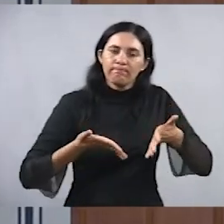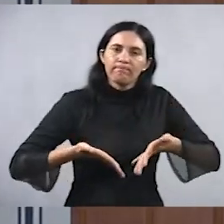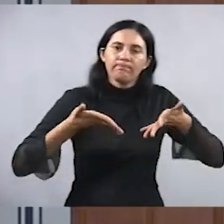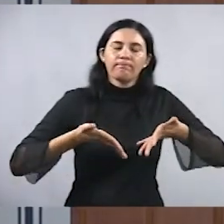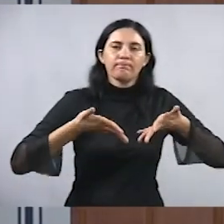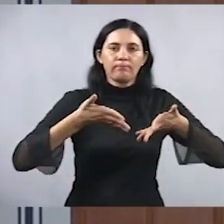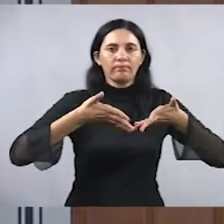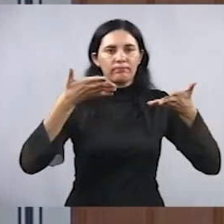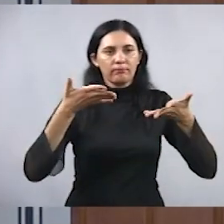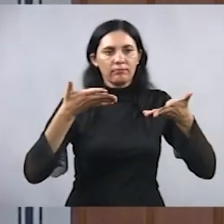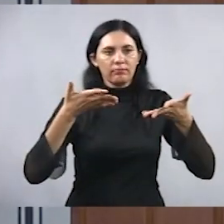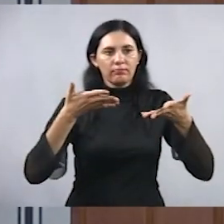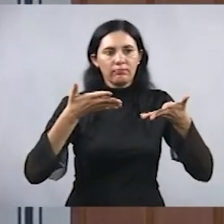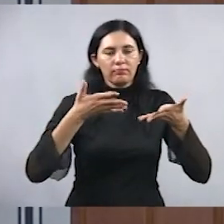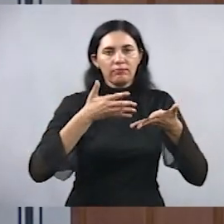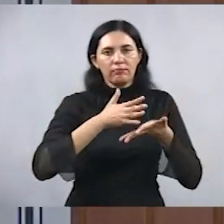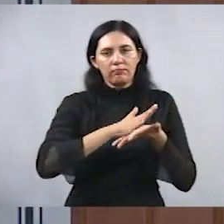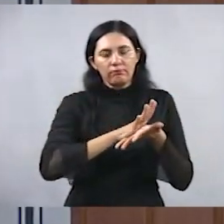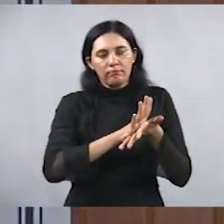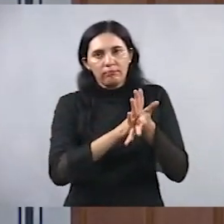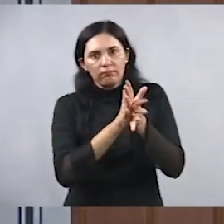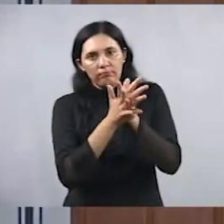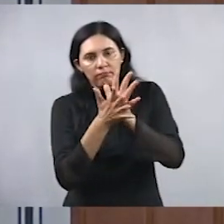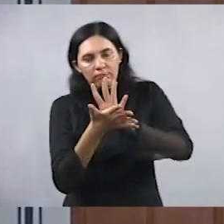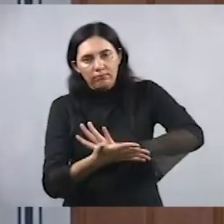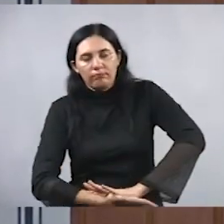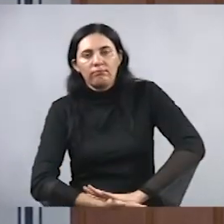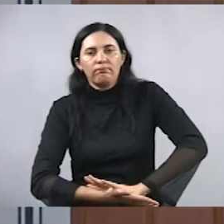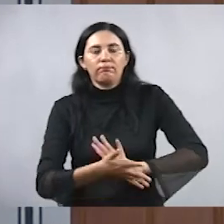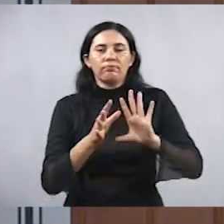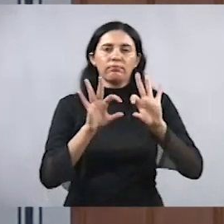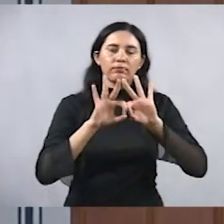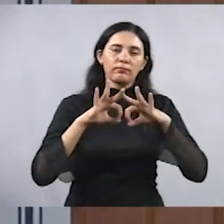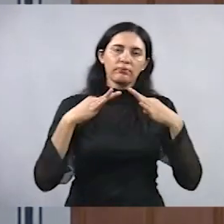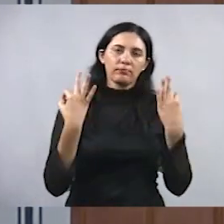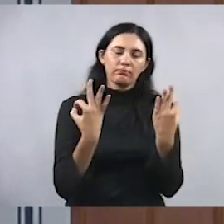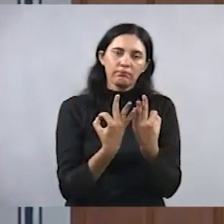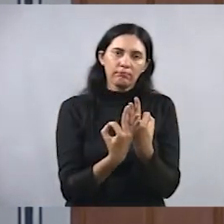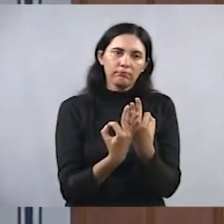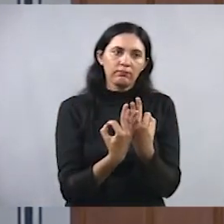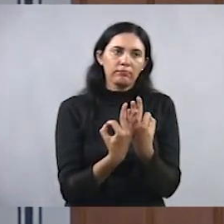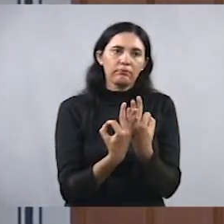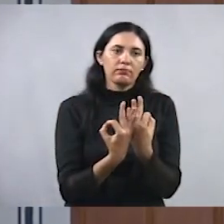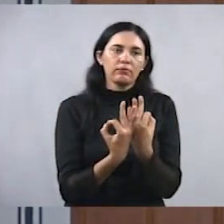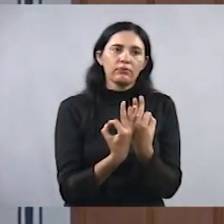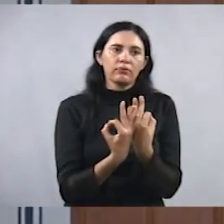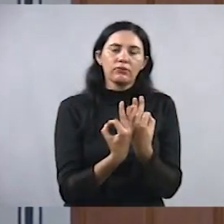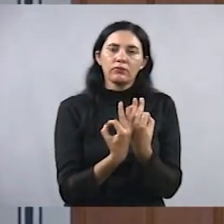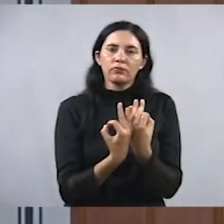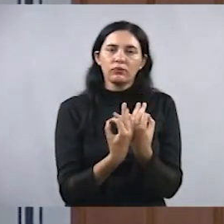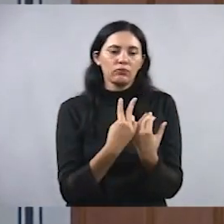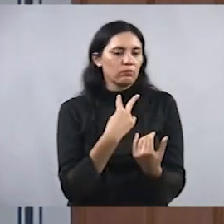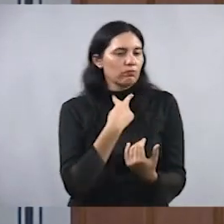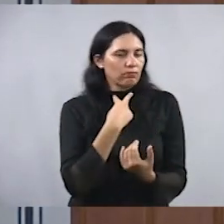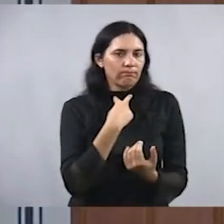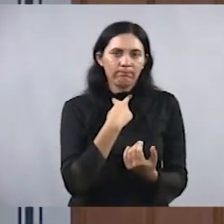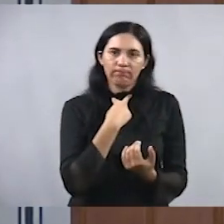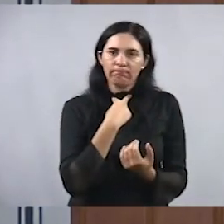a desconstrução da família. Nós não podemos, em hipótese alguma,